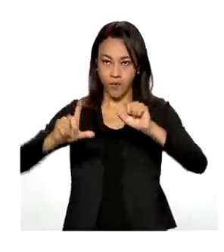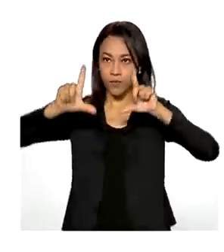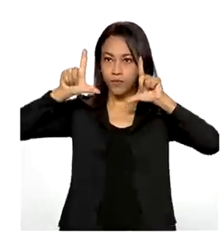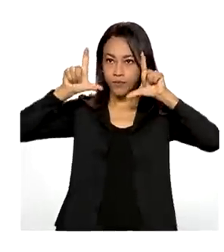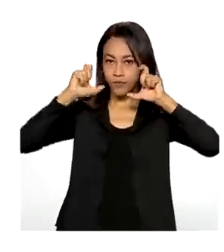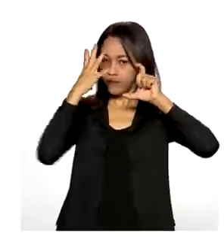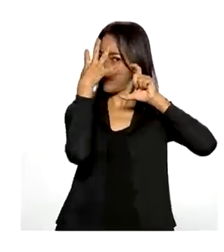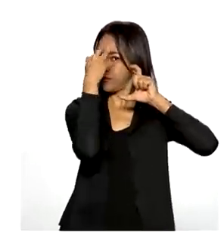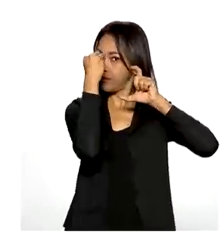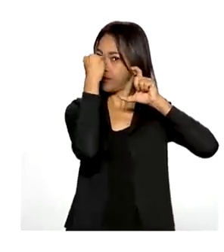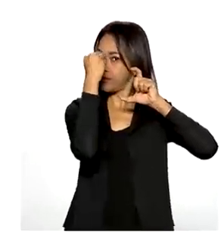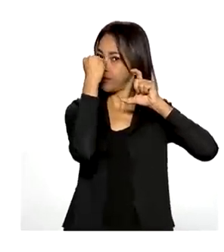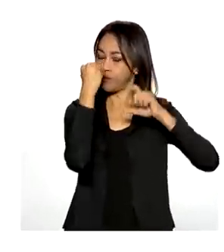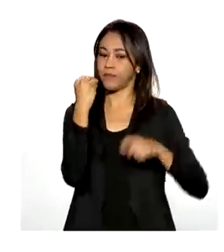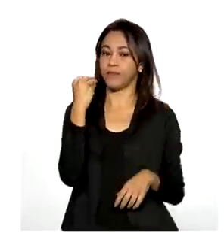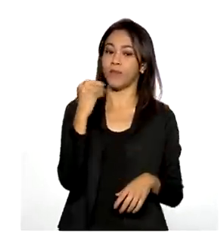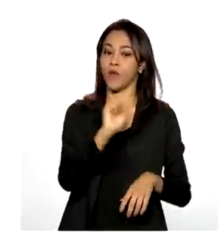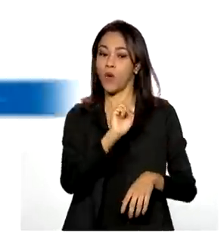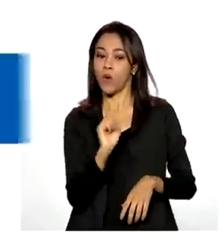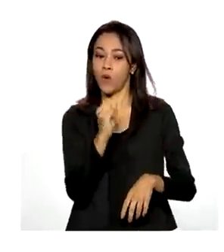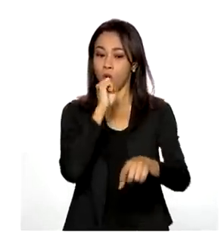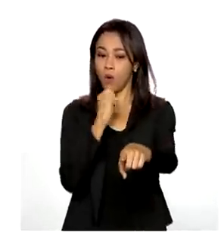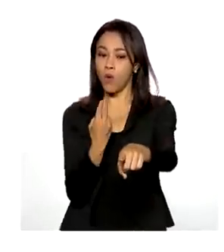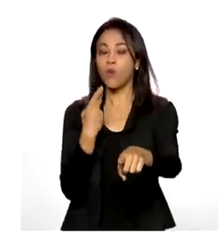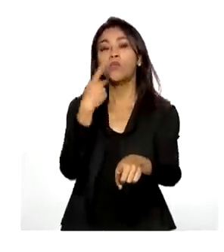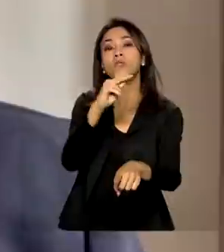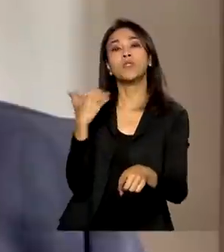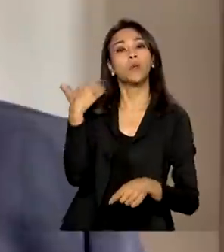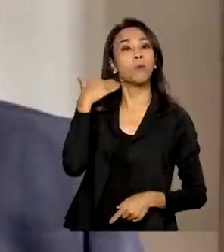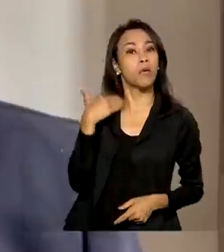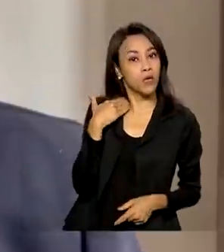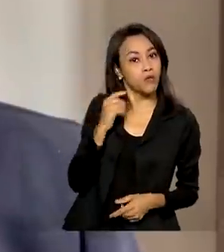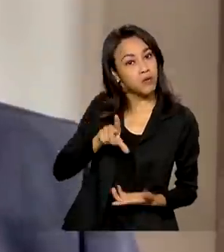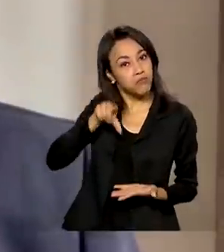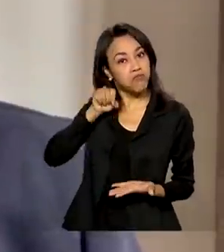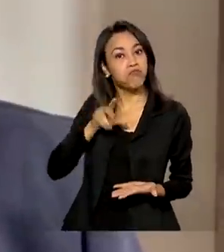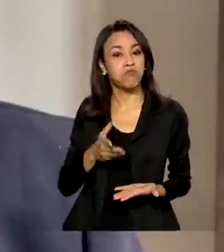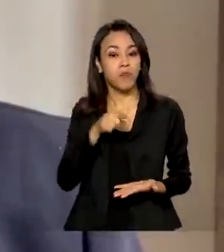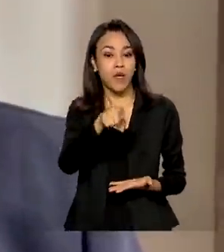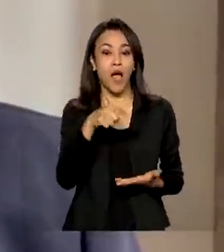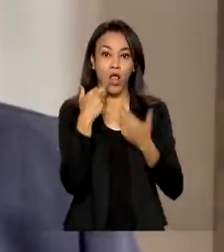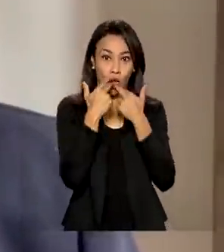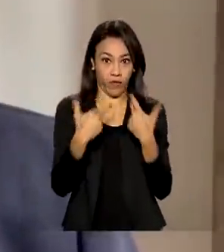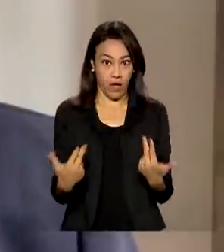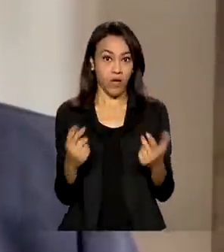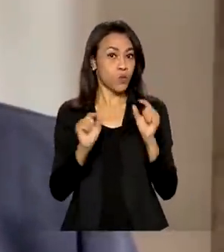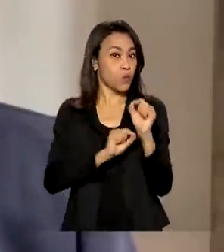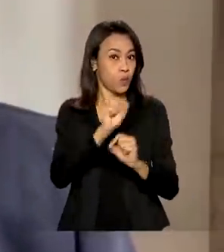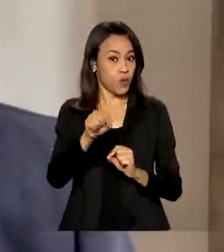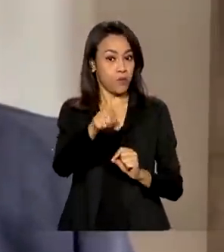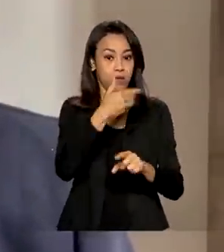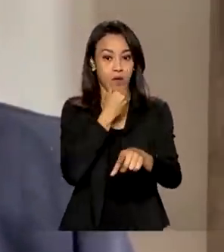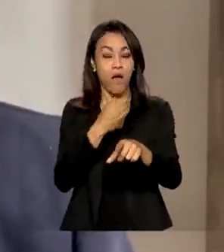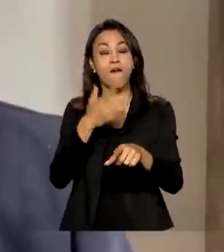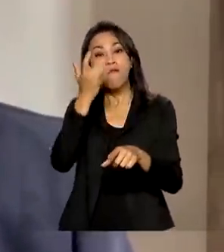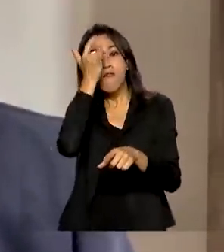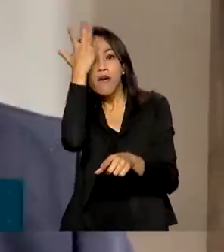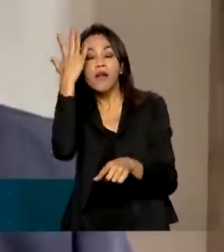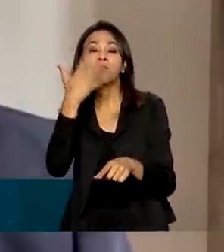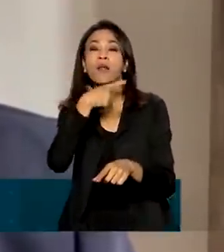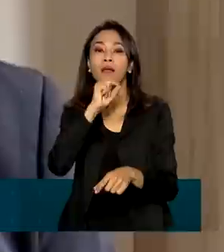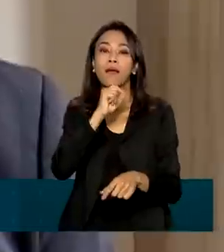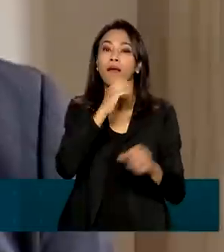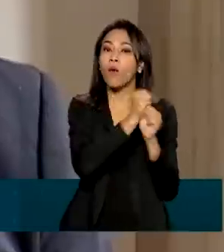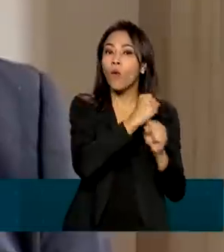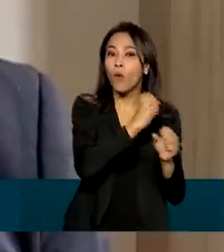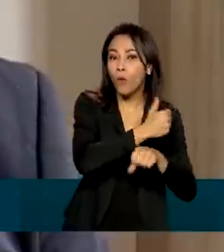ou optando pela identificação por seu banco. Para o Paulo, a novidade facilita a vida de empresários e contadores.